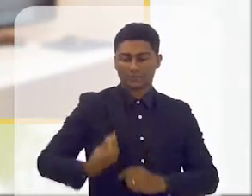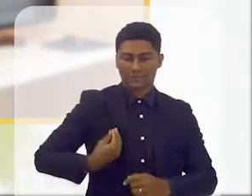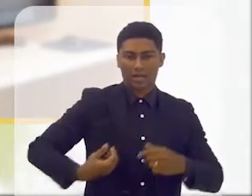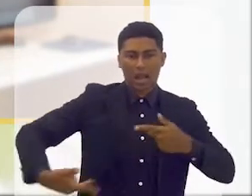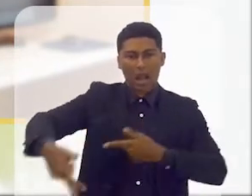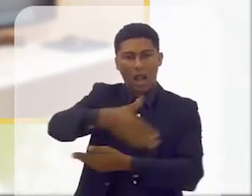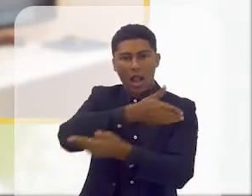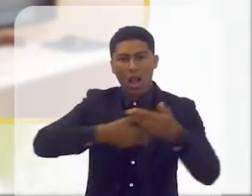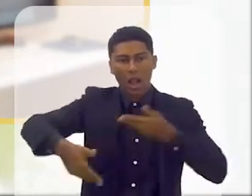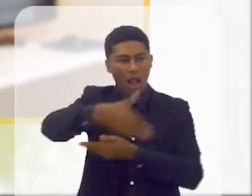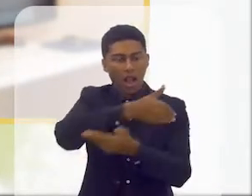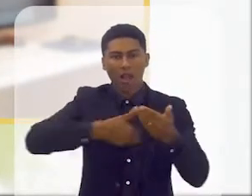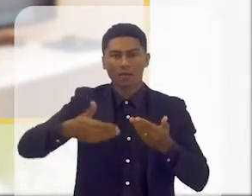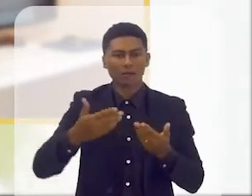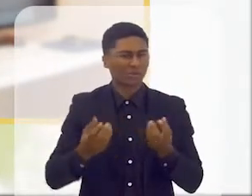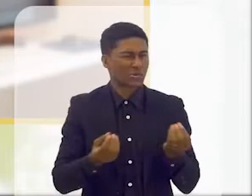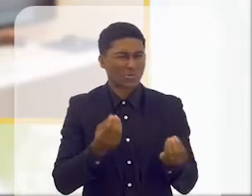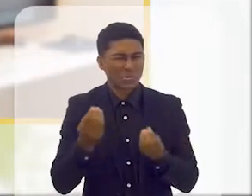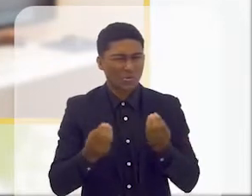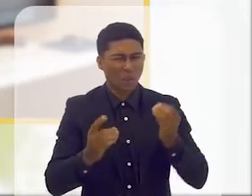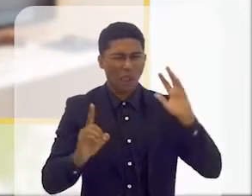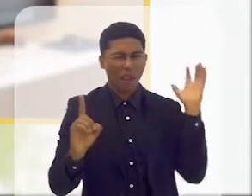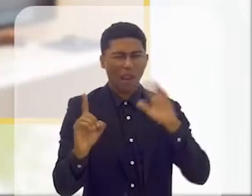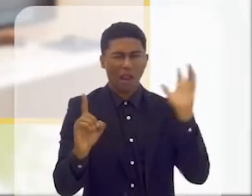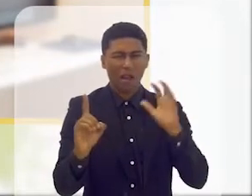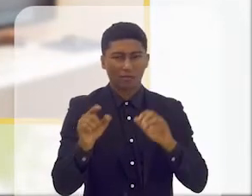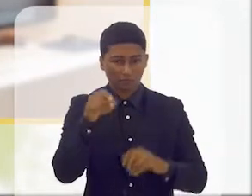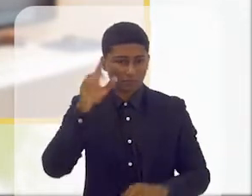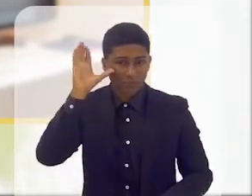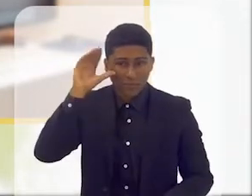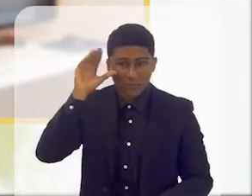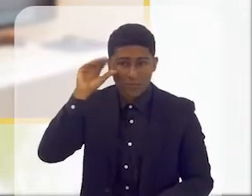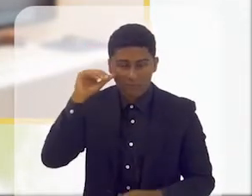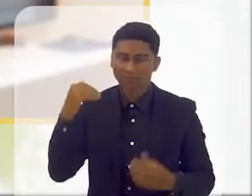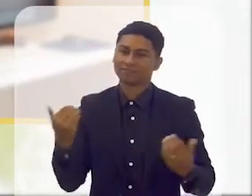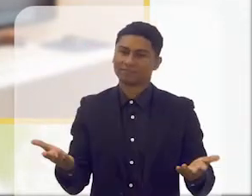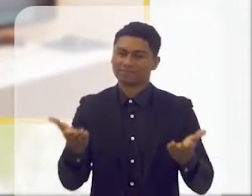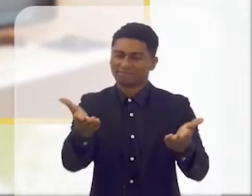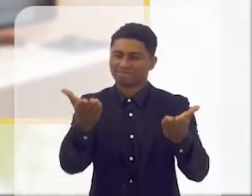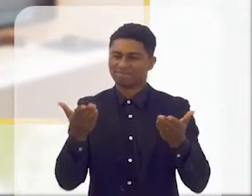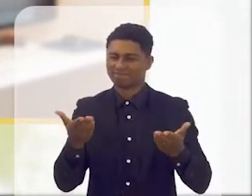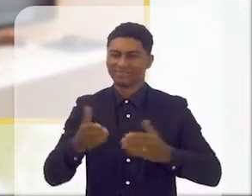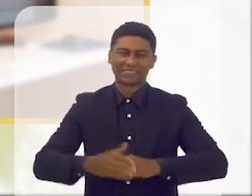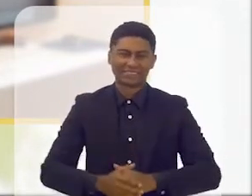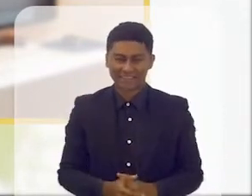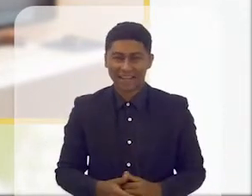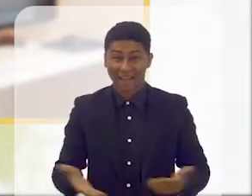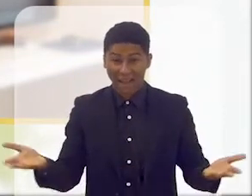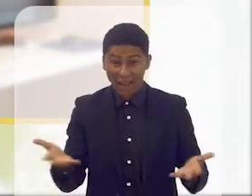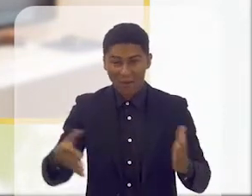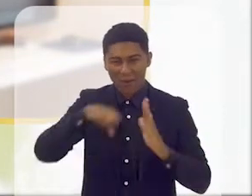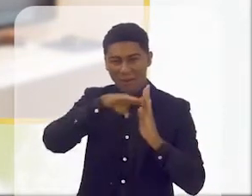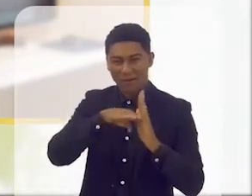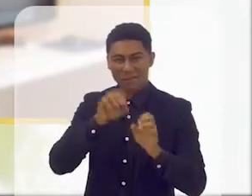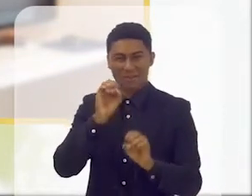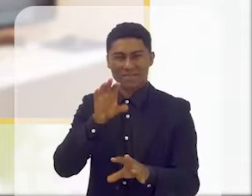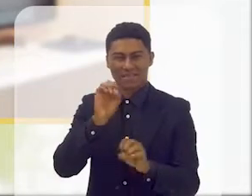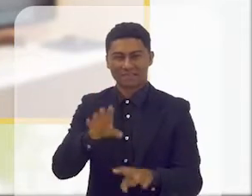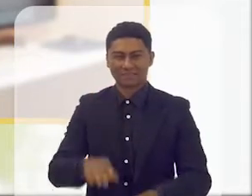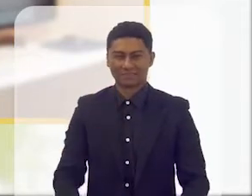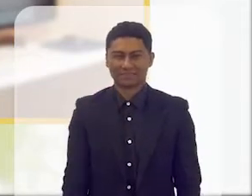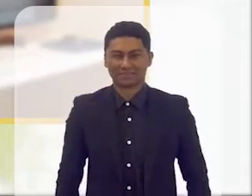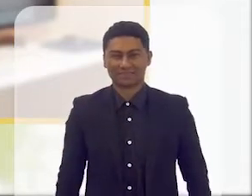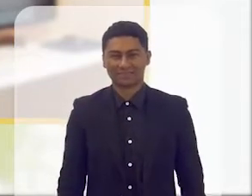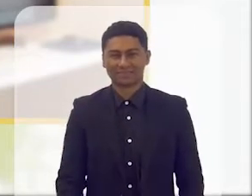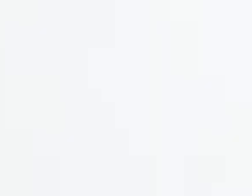o contato com o outro, são afetados de que jeito? Bateu a curiosidade? Então vem com a gente! Está no ar